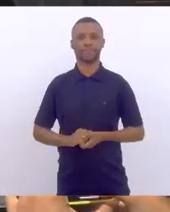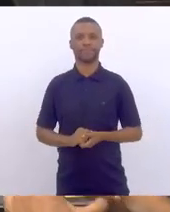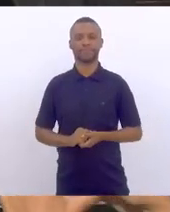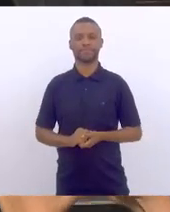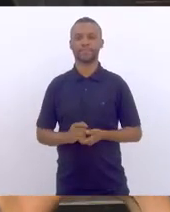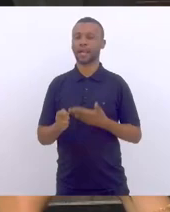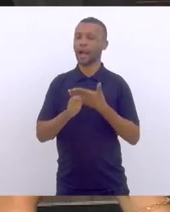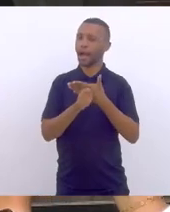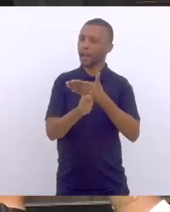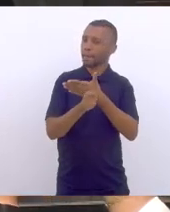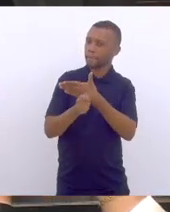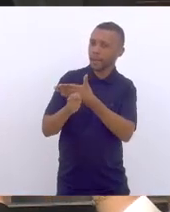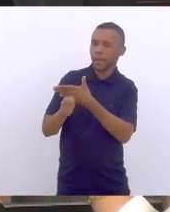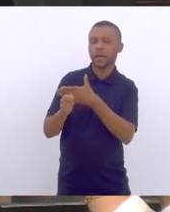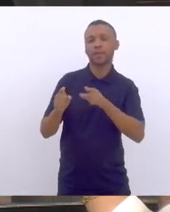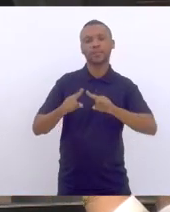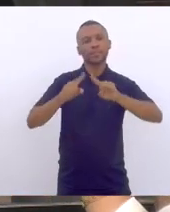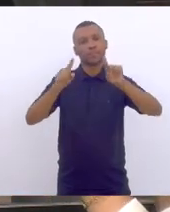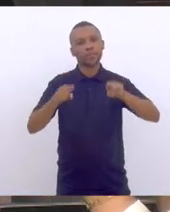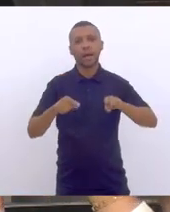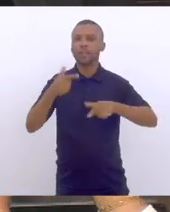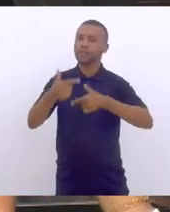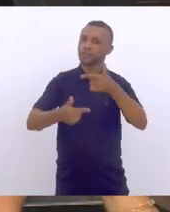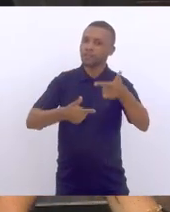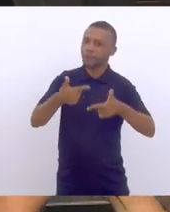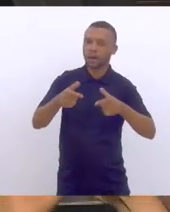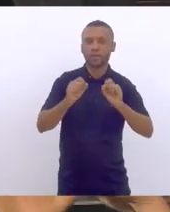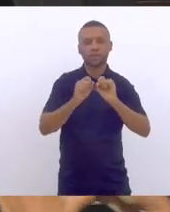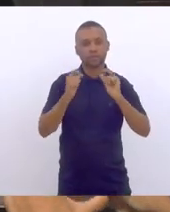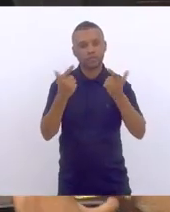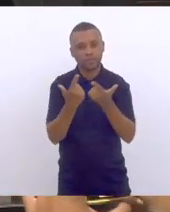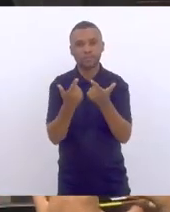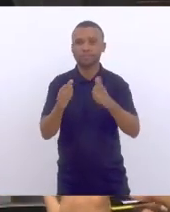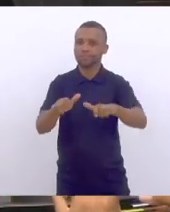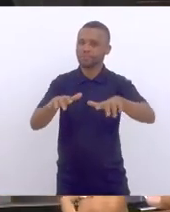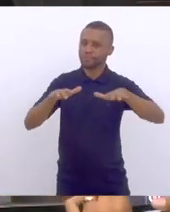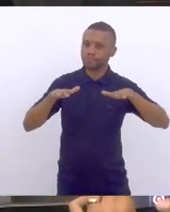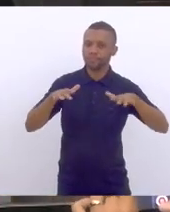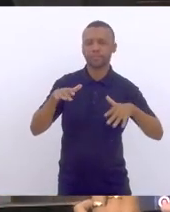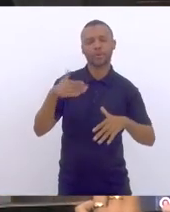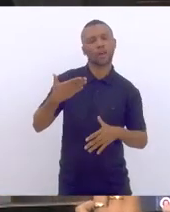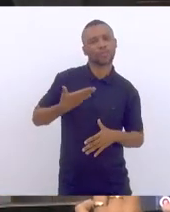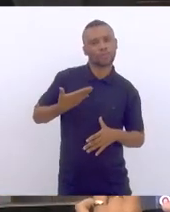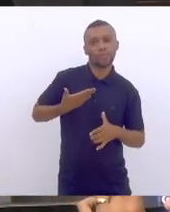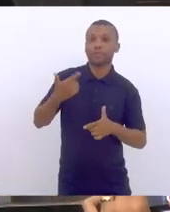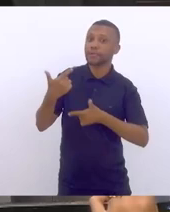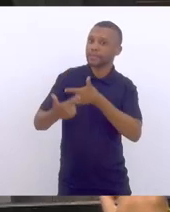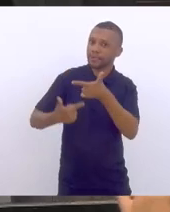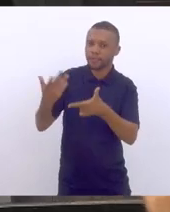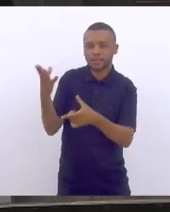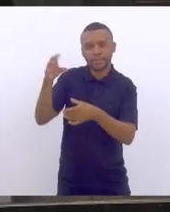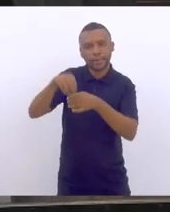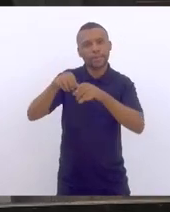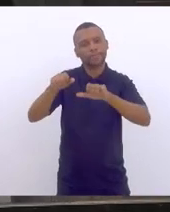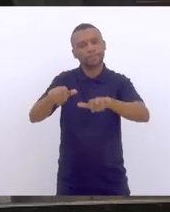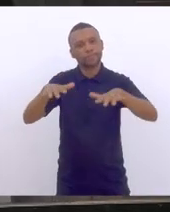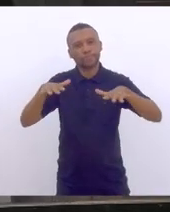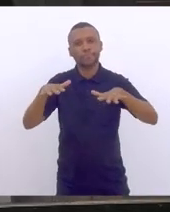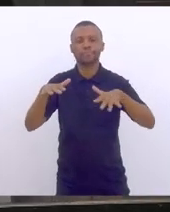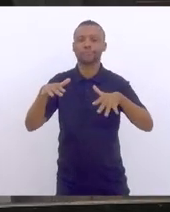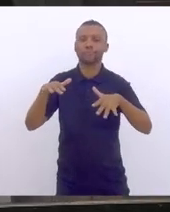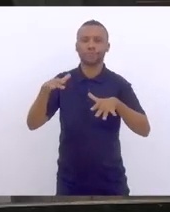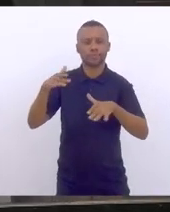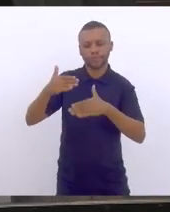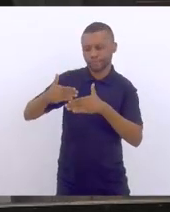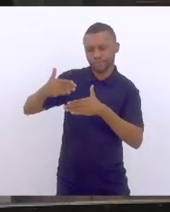imprensa, trabalhadores e trabalhadoras da Assembleia Legislativa, nossos colegas de trabalho aqui do cotidiano do Parlamento